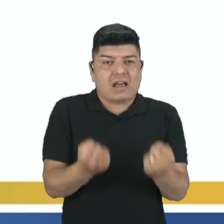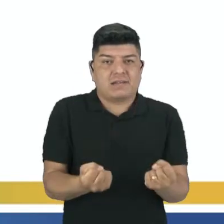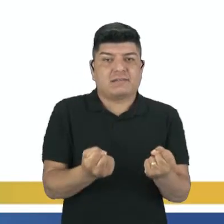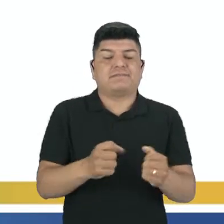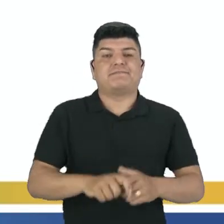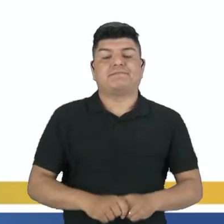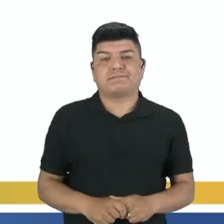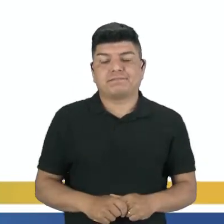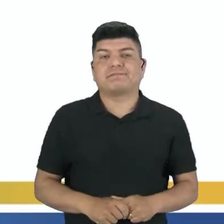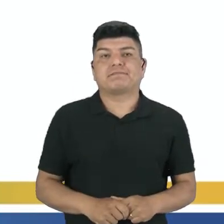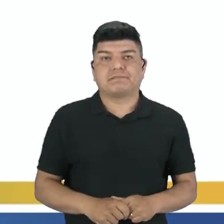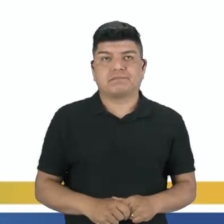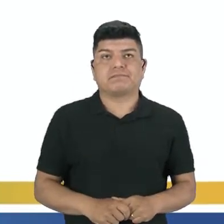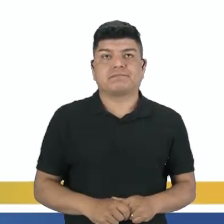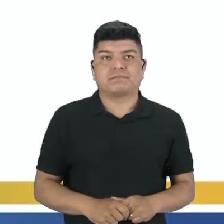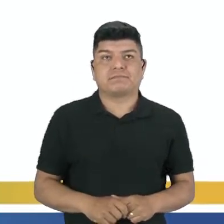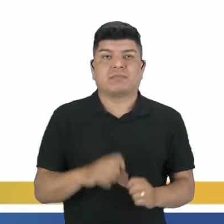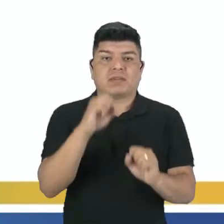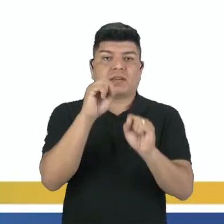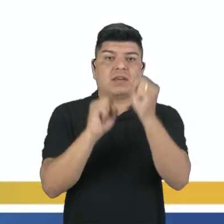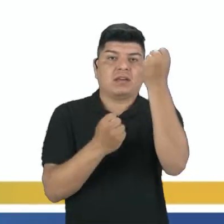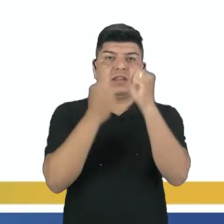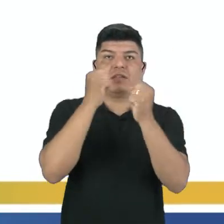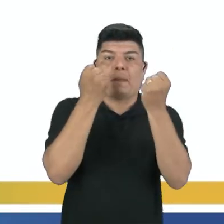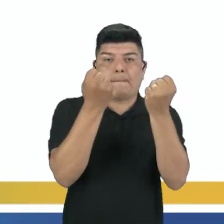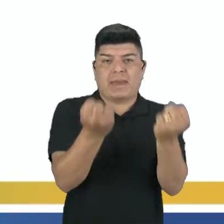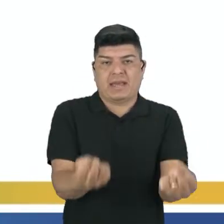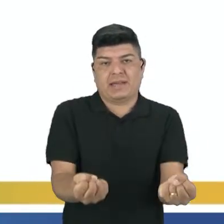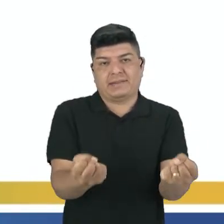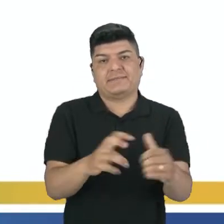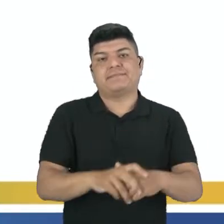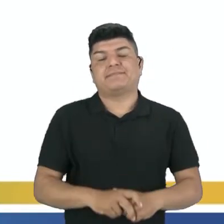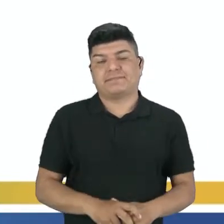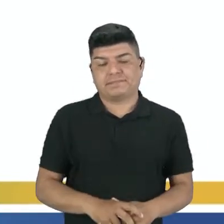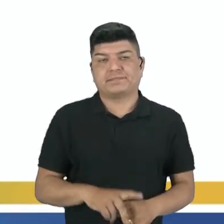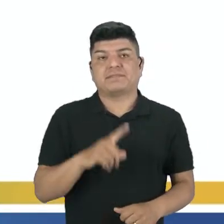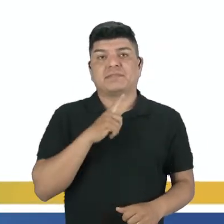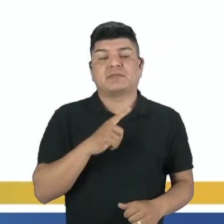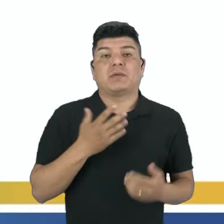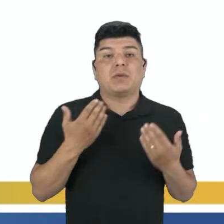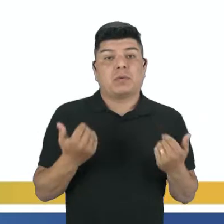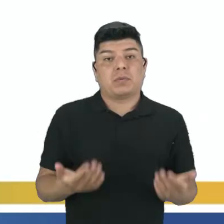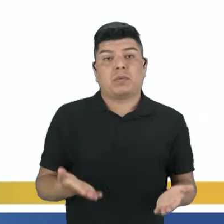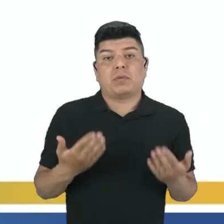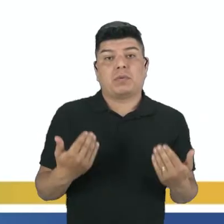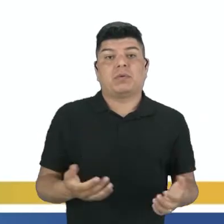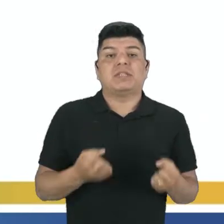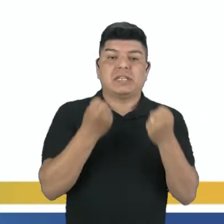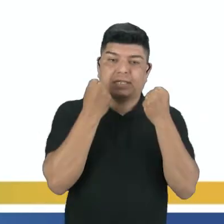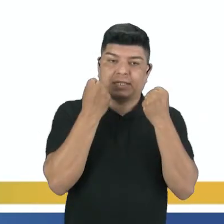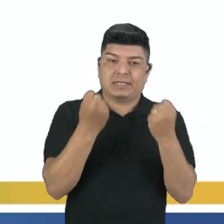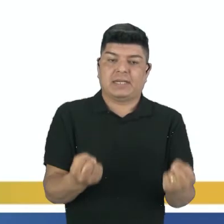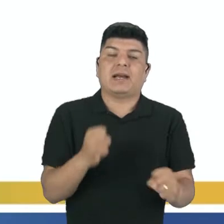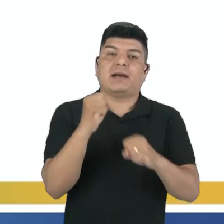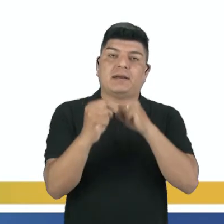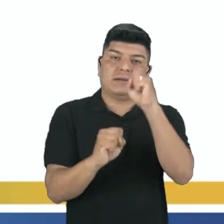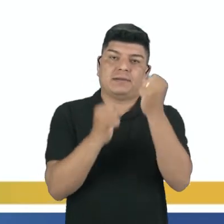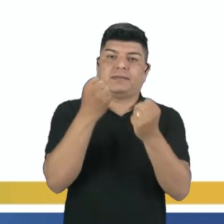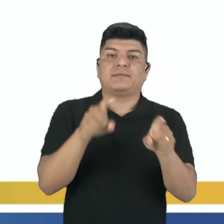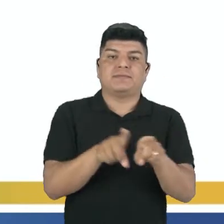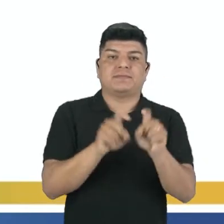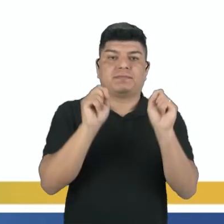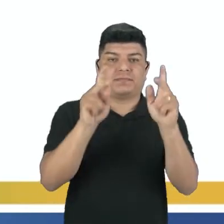Então é chamado de indústria pesada. Então nós vamos ter a leve e a indústria pesada,